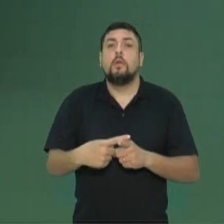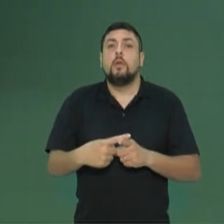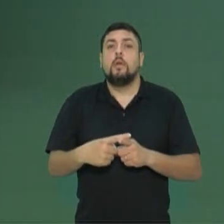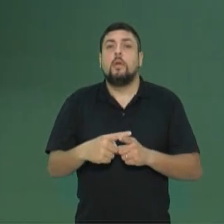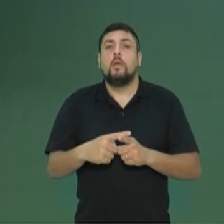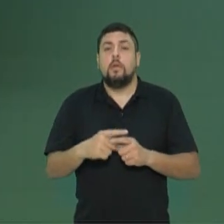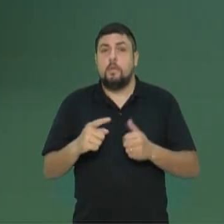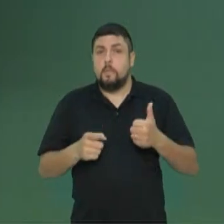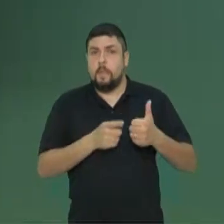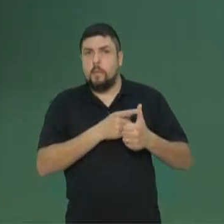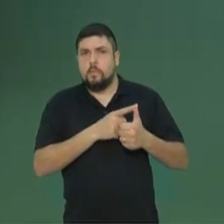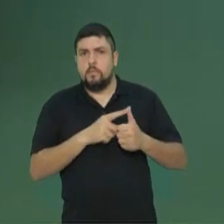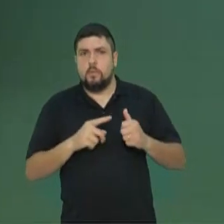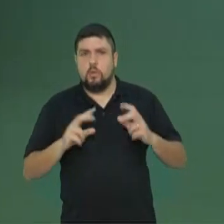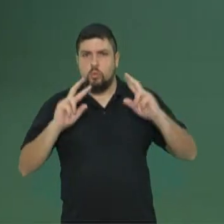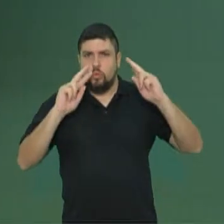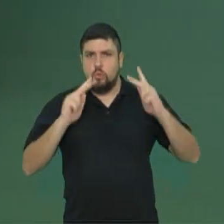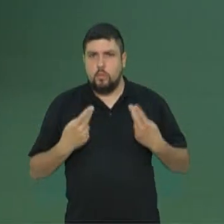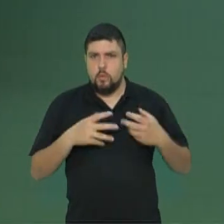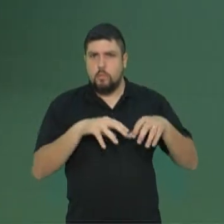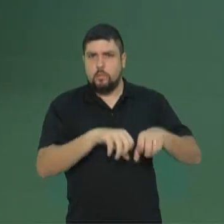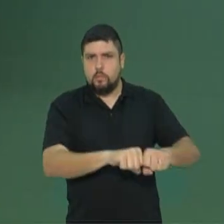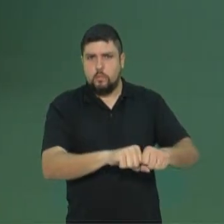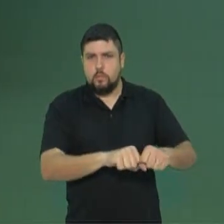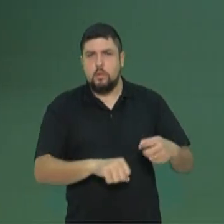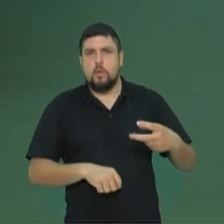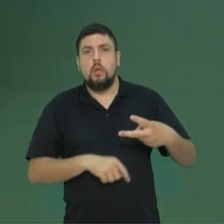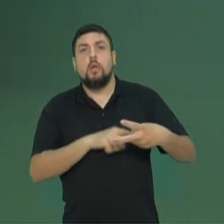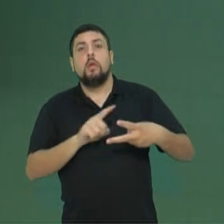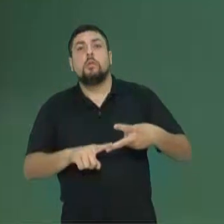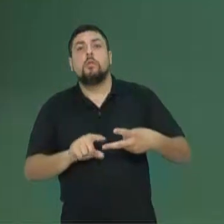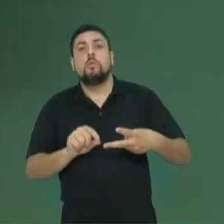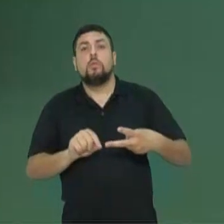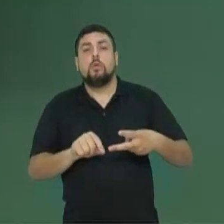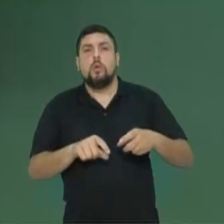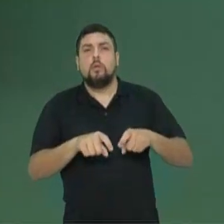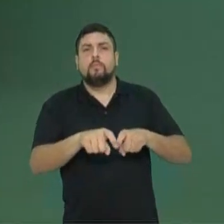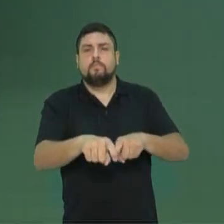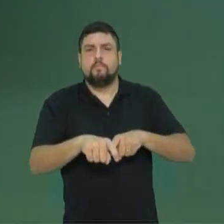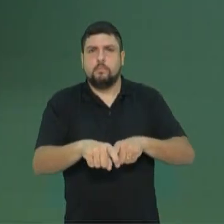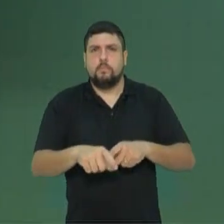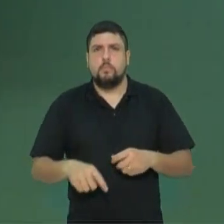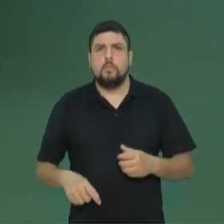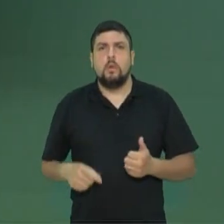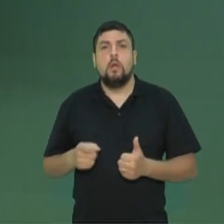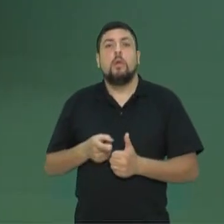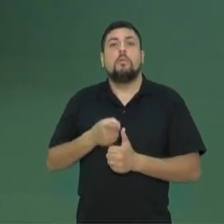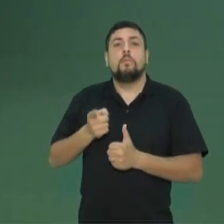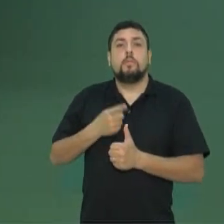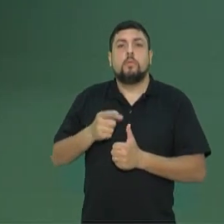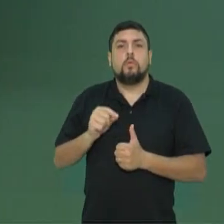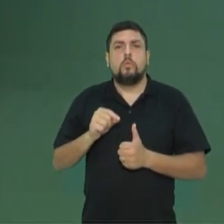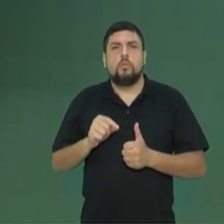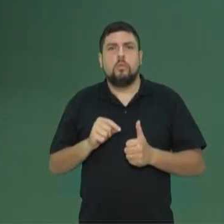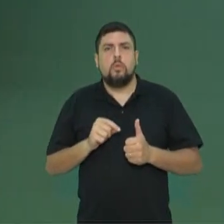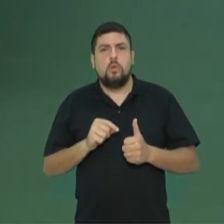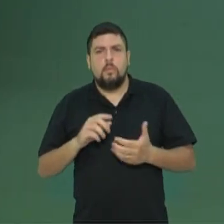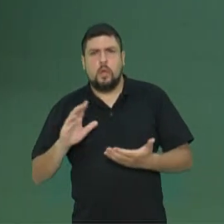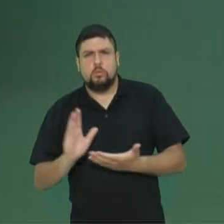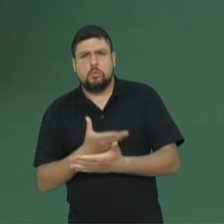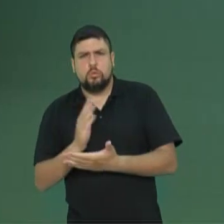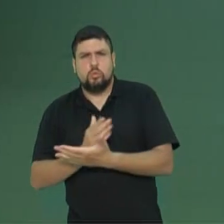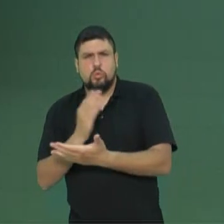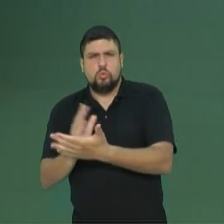humana. Segundo, para a atividade humana, a atividade agrícola. Então, primeiro, para ocupar o lugar, ser humano devasta. No Brasil,